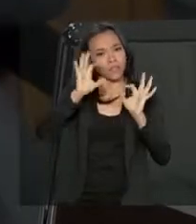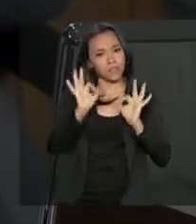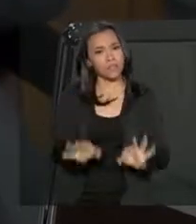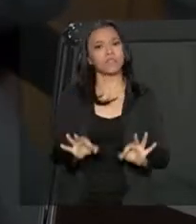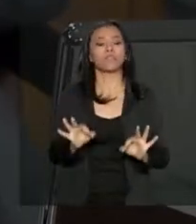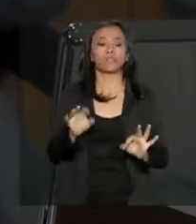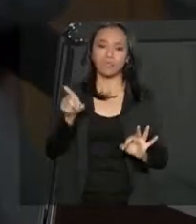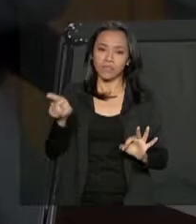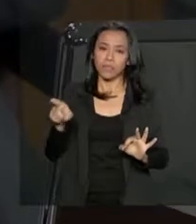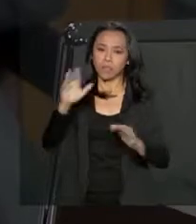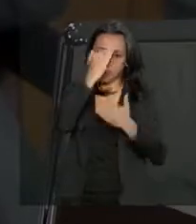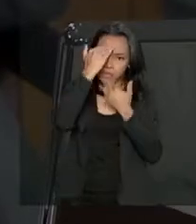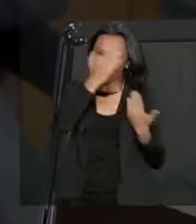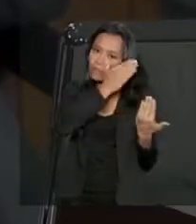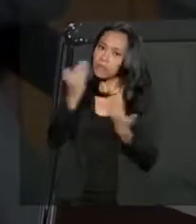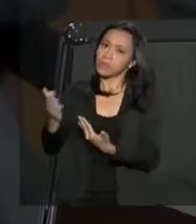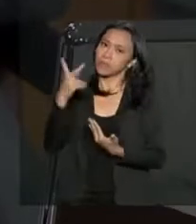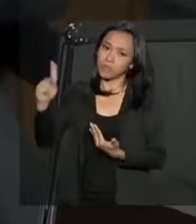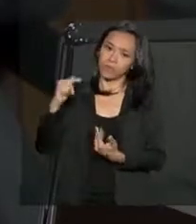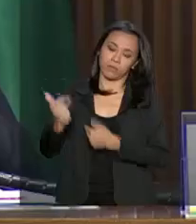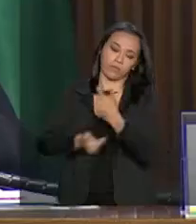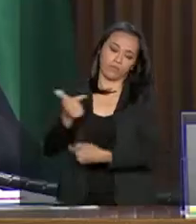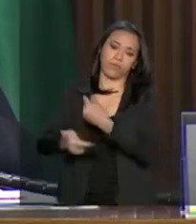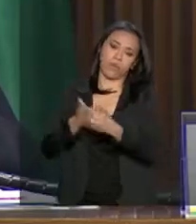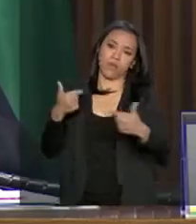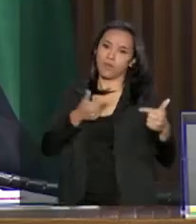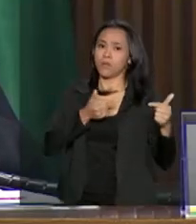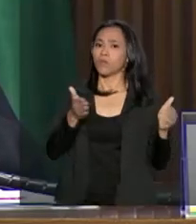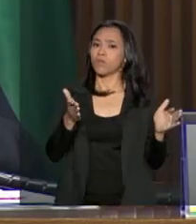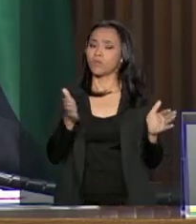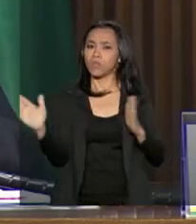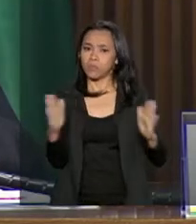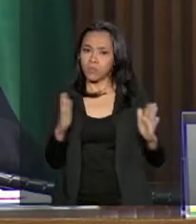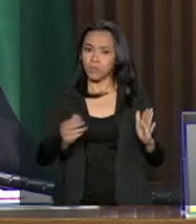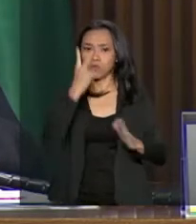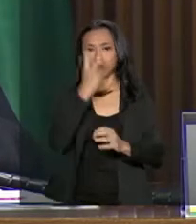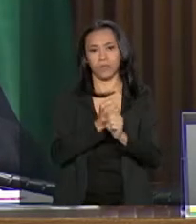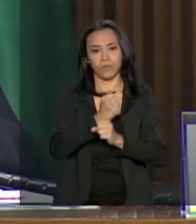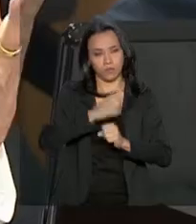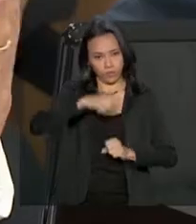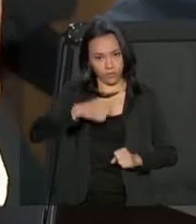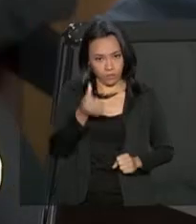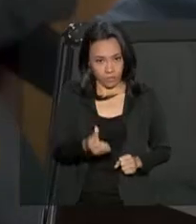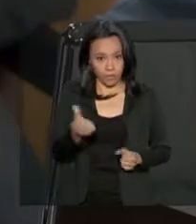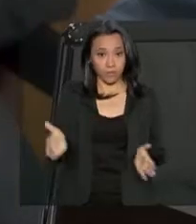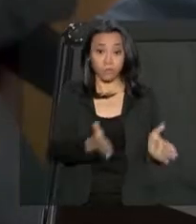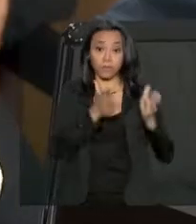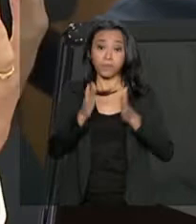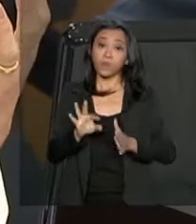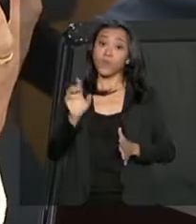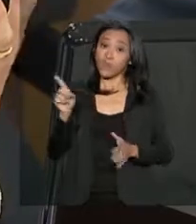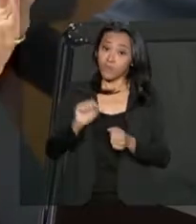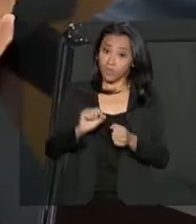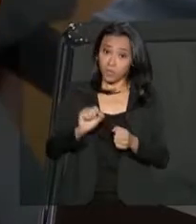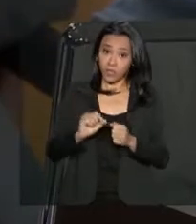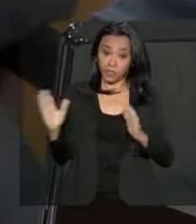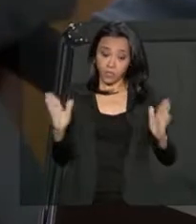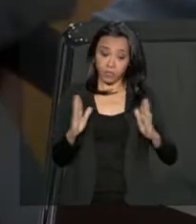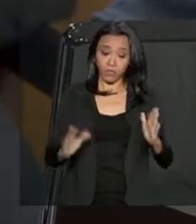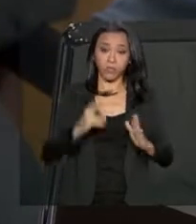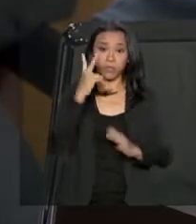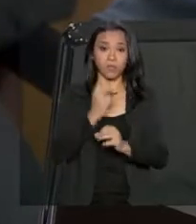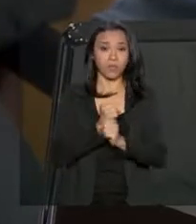devedora de todo o trabalho desenvolvido pelo senhor ao longo desses dois anos e meio. O que o senhor fez ao longo desses dois anos, nós podemos